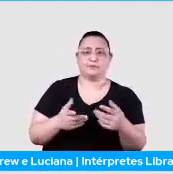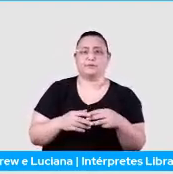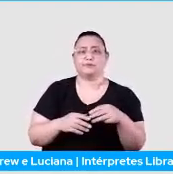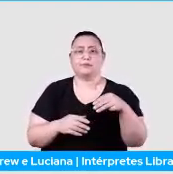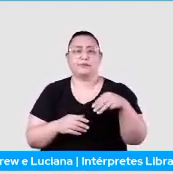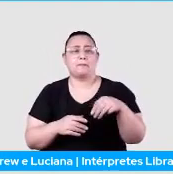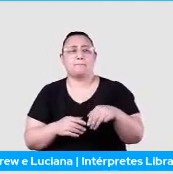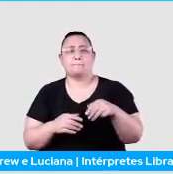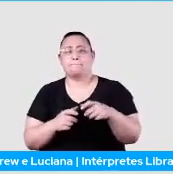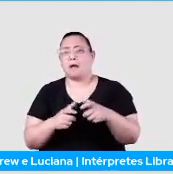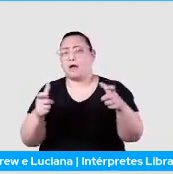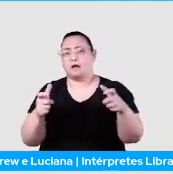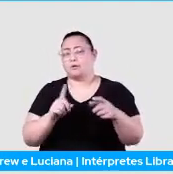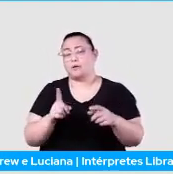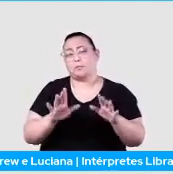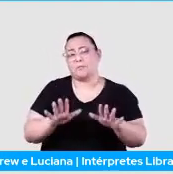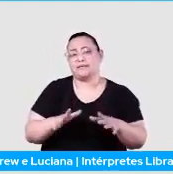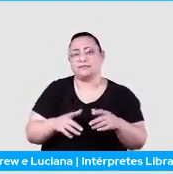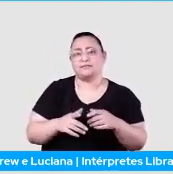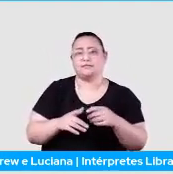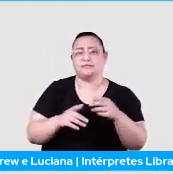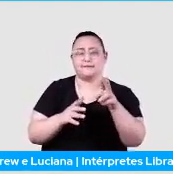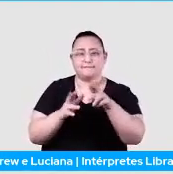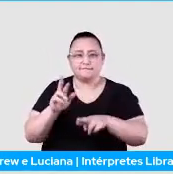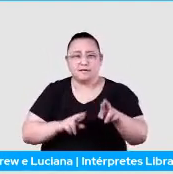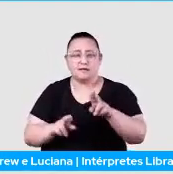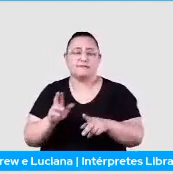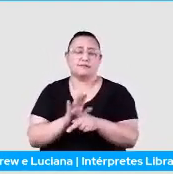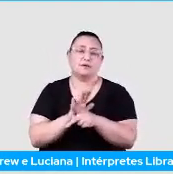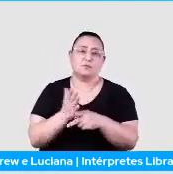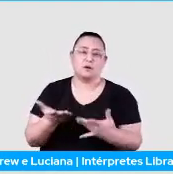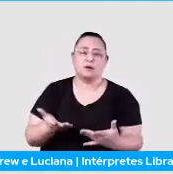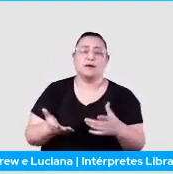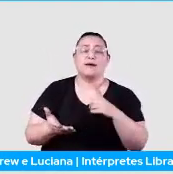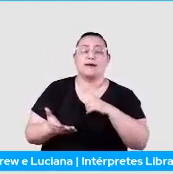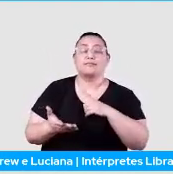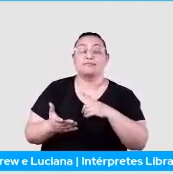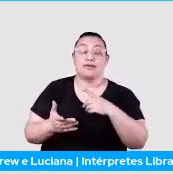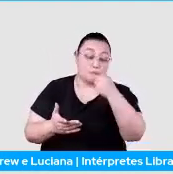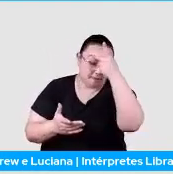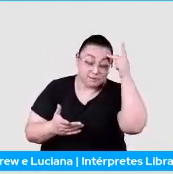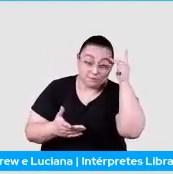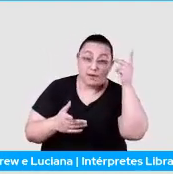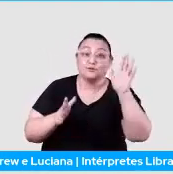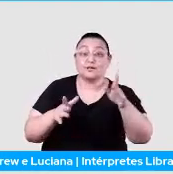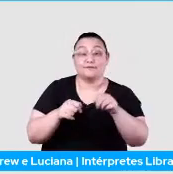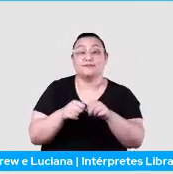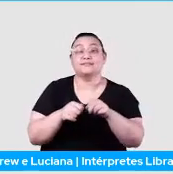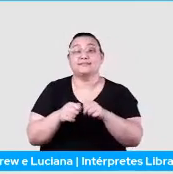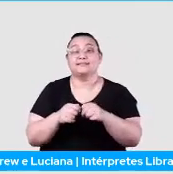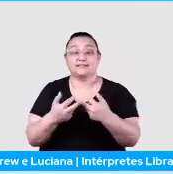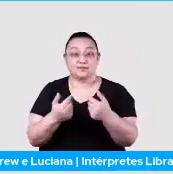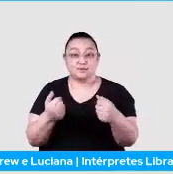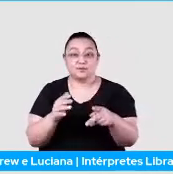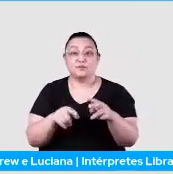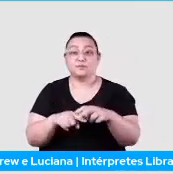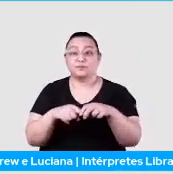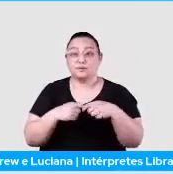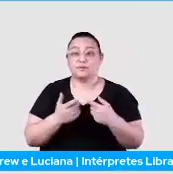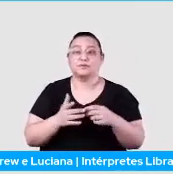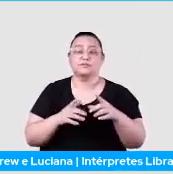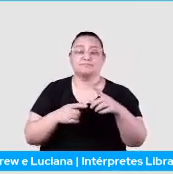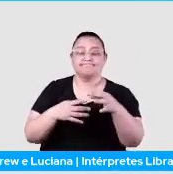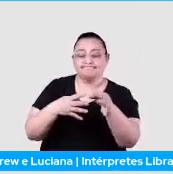é nem aprendizado de máquina, mas a parte de redes neurais ou coisas assim, a galera, eles faziam essas coisas através de características